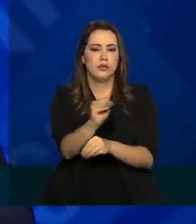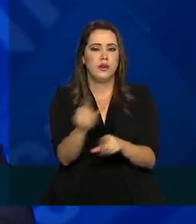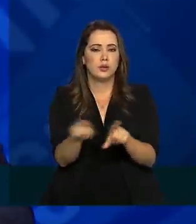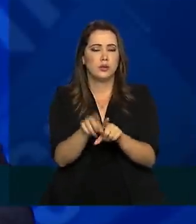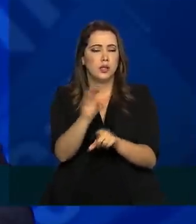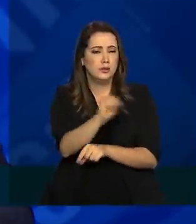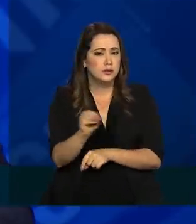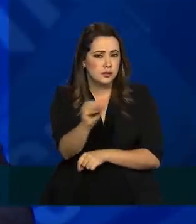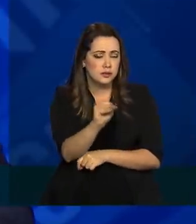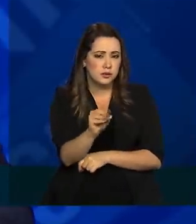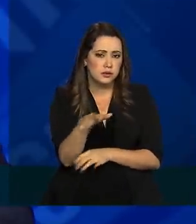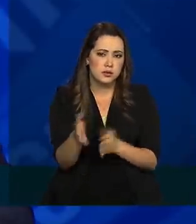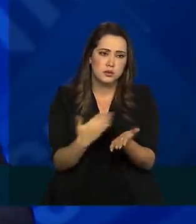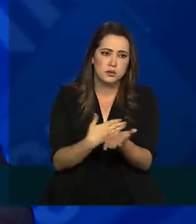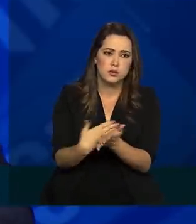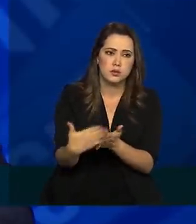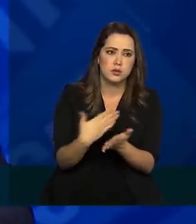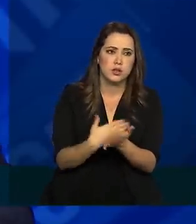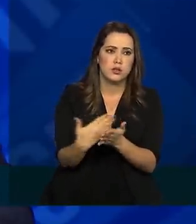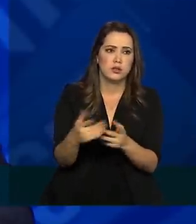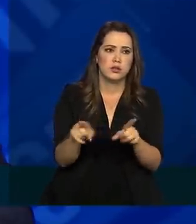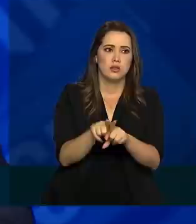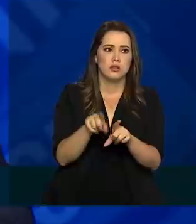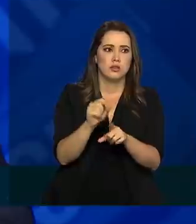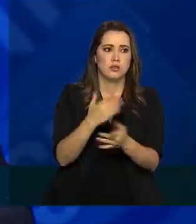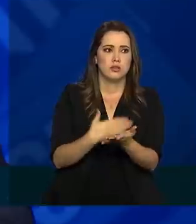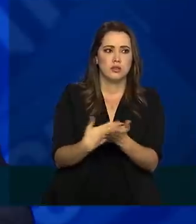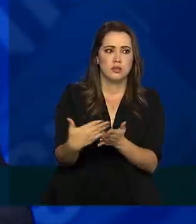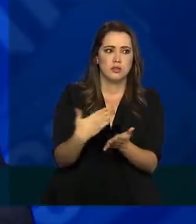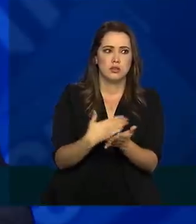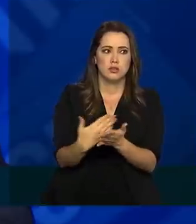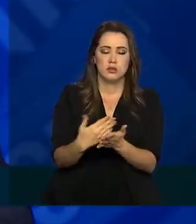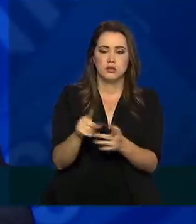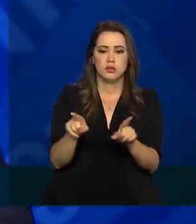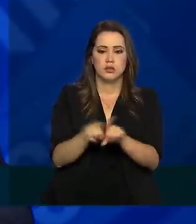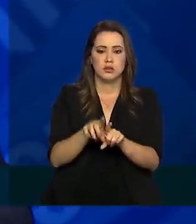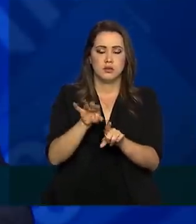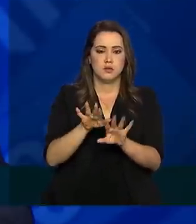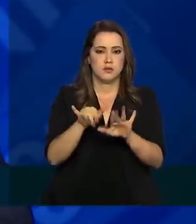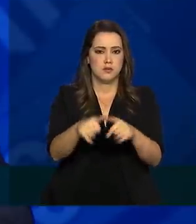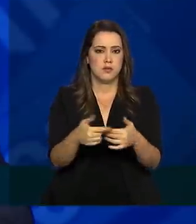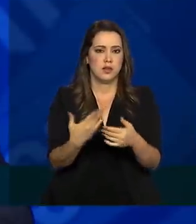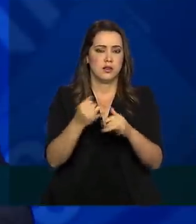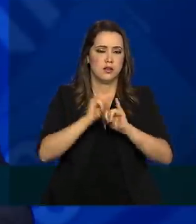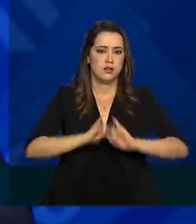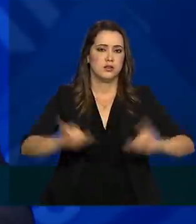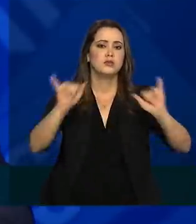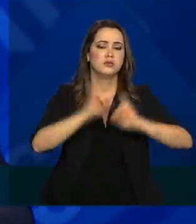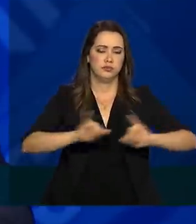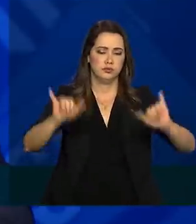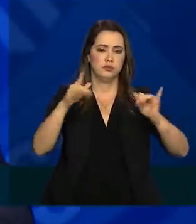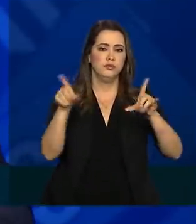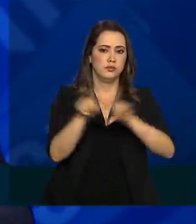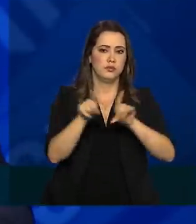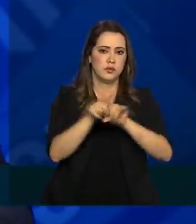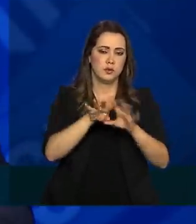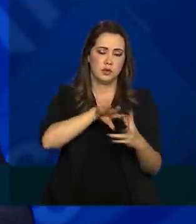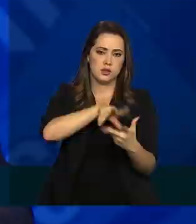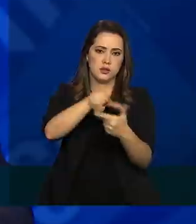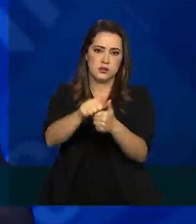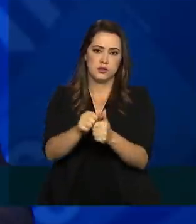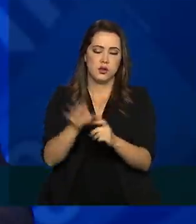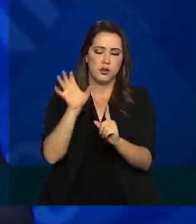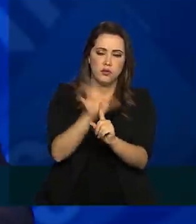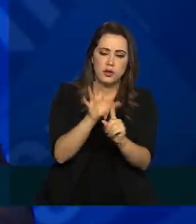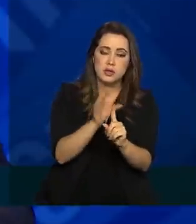precoce mostrando-se eficaz em vários relatos de vários serviços e publicações no mundo inteiro tem mostrado um impacto